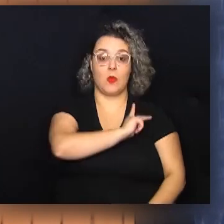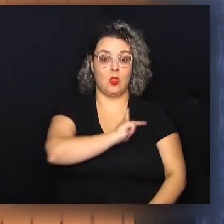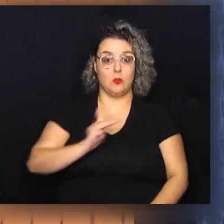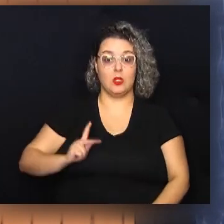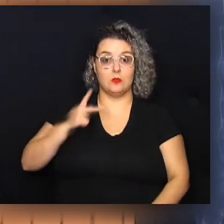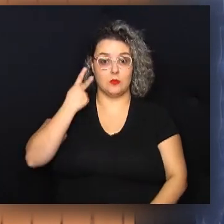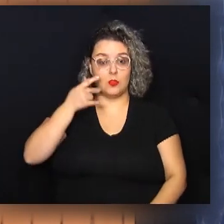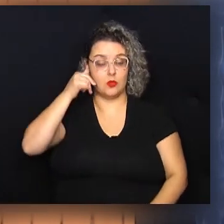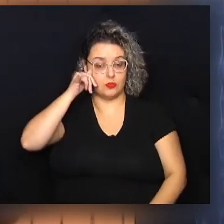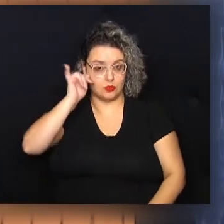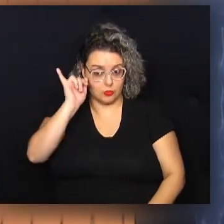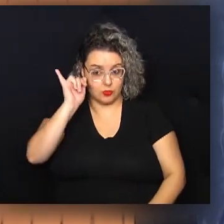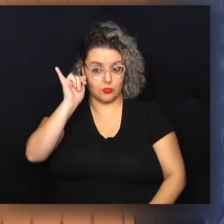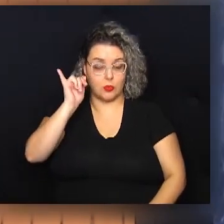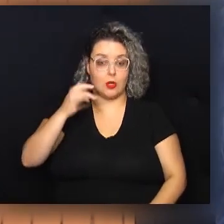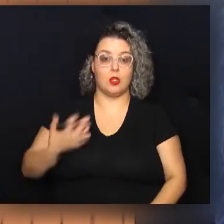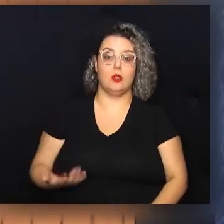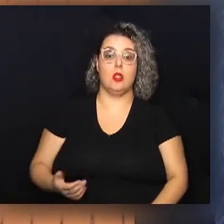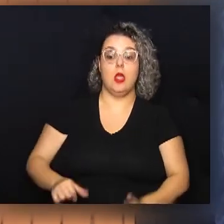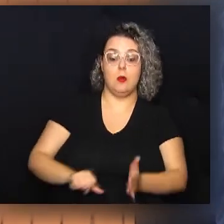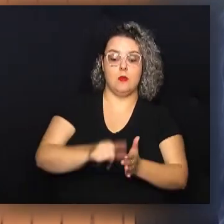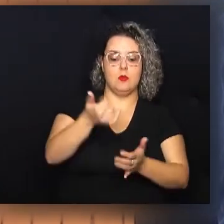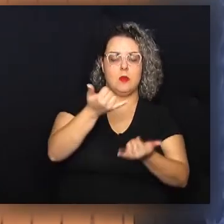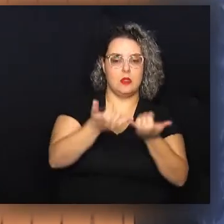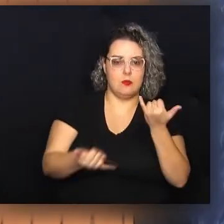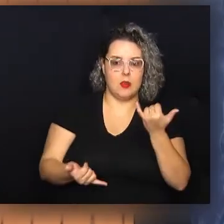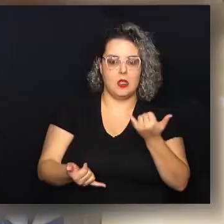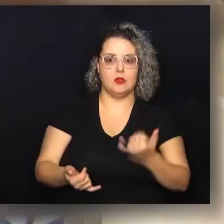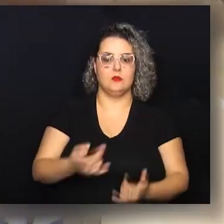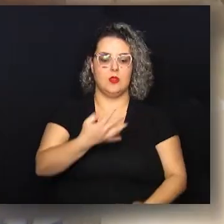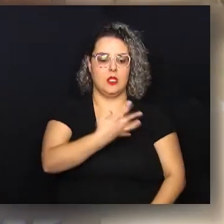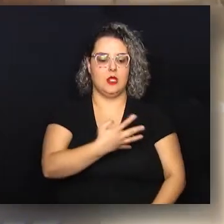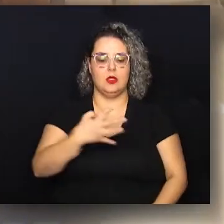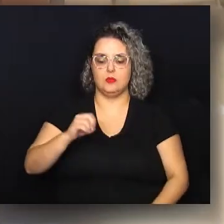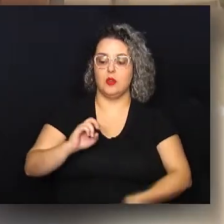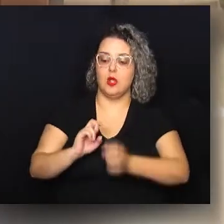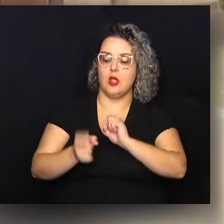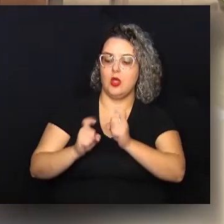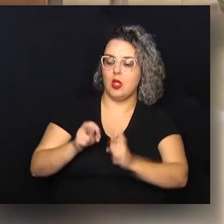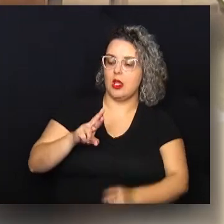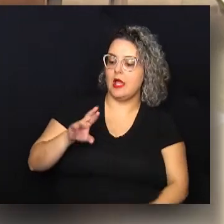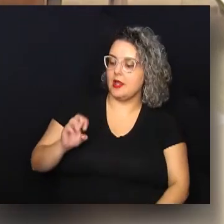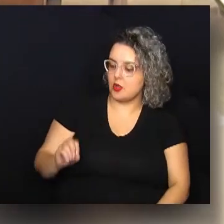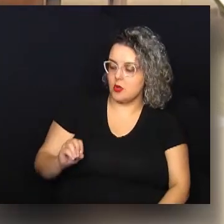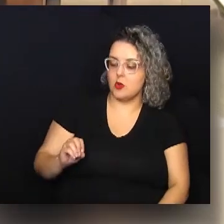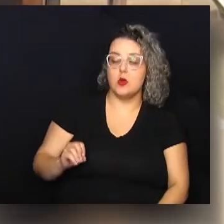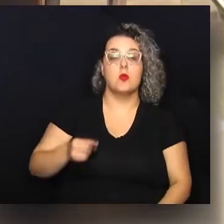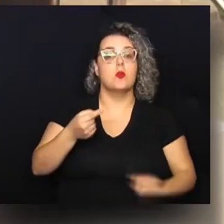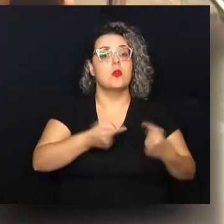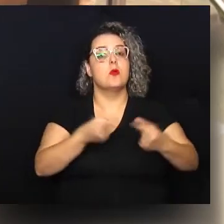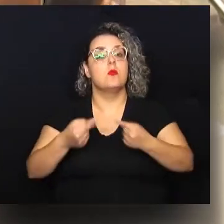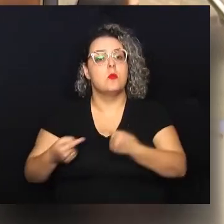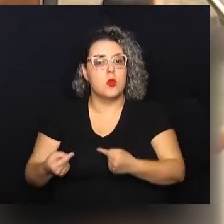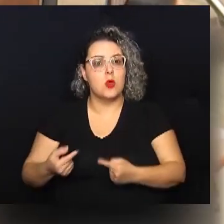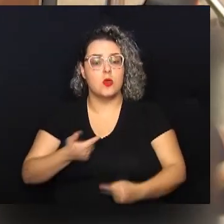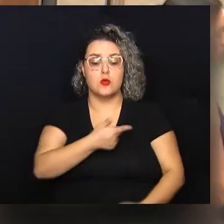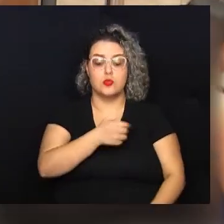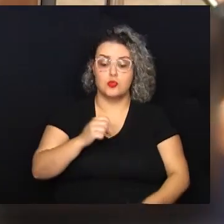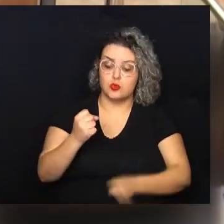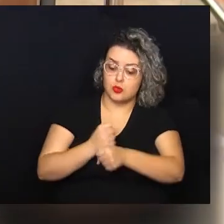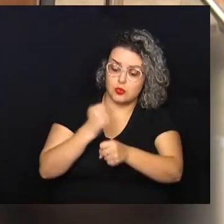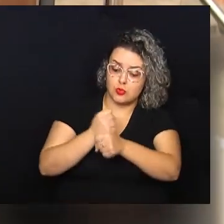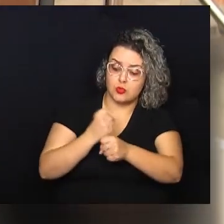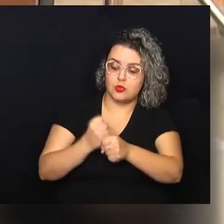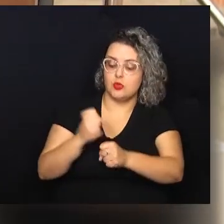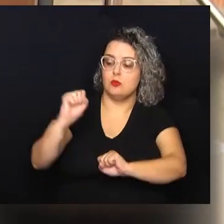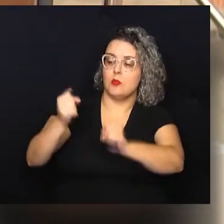Presidida pelo vereador Paulo Búfalo, a primeira parte da 40ª reunião ordinária debateu os